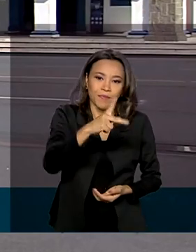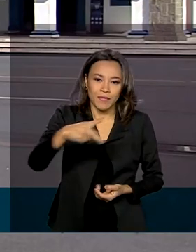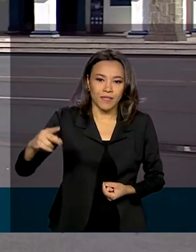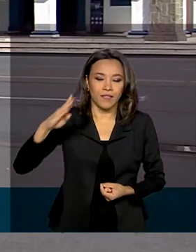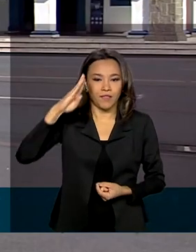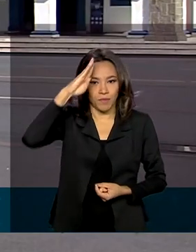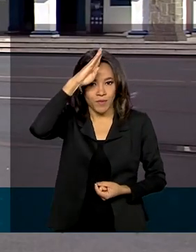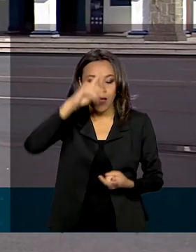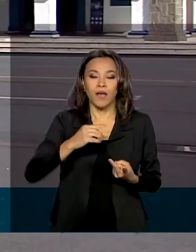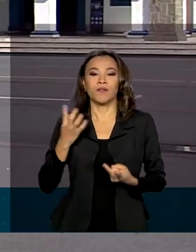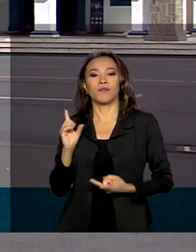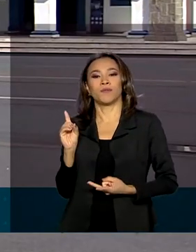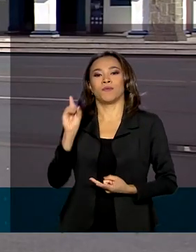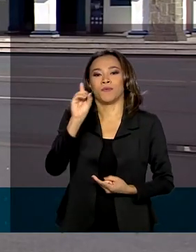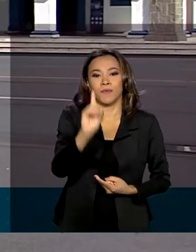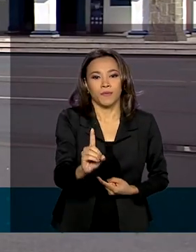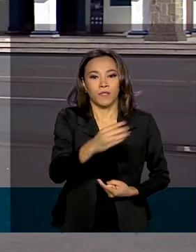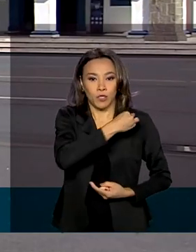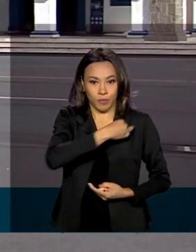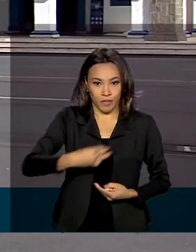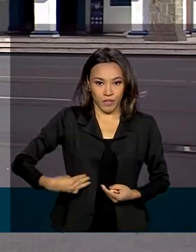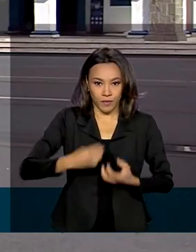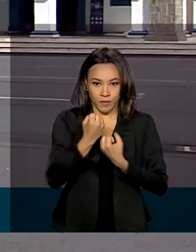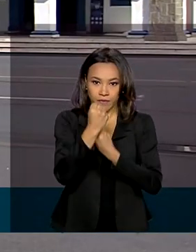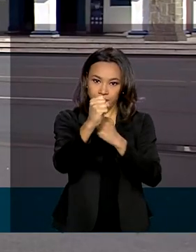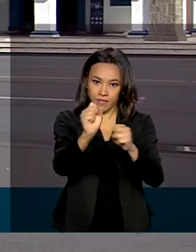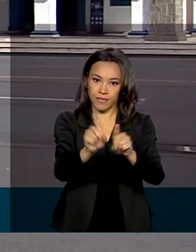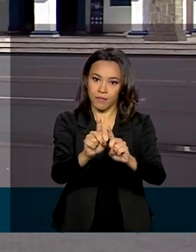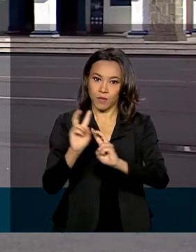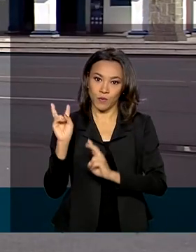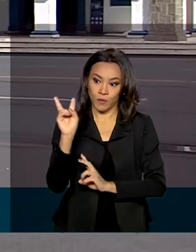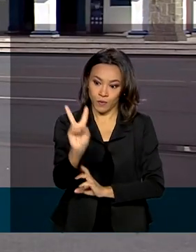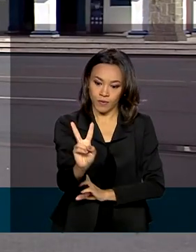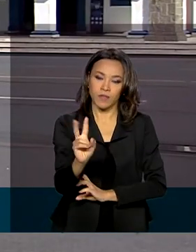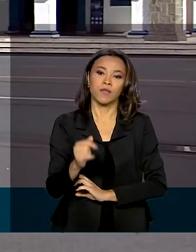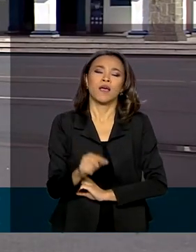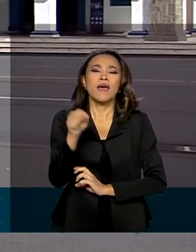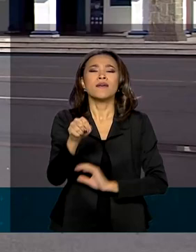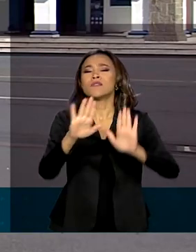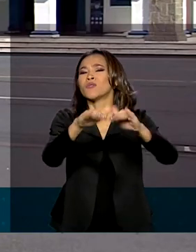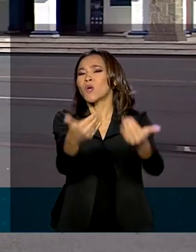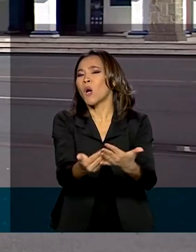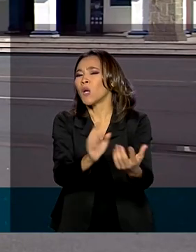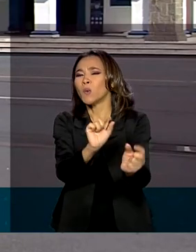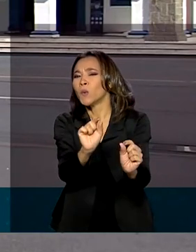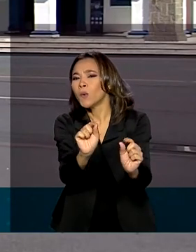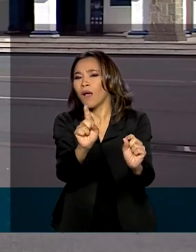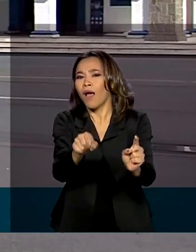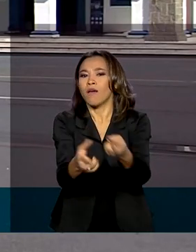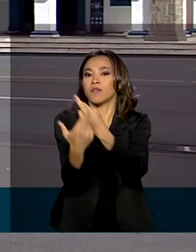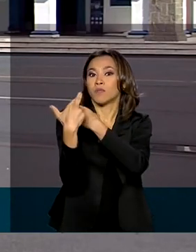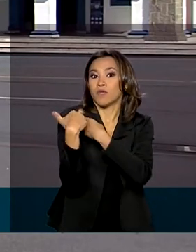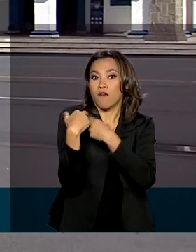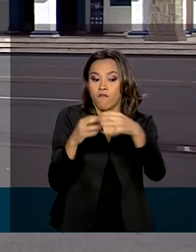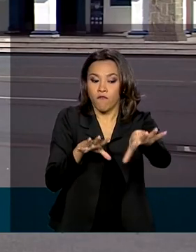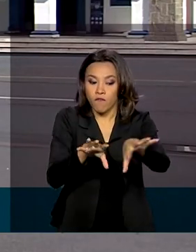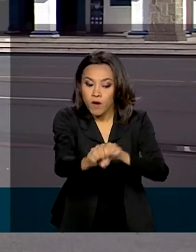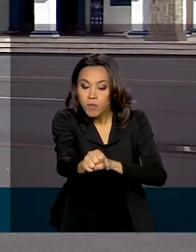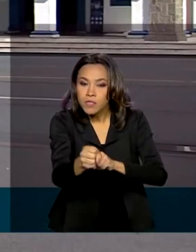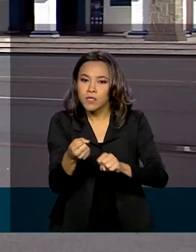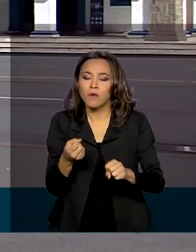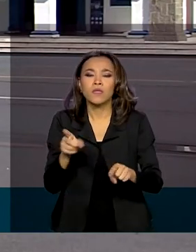ministro da Defesa, Fernando Azevedo. A Escola de Especialistas da Aeronáutica é responsável pela formação e